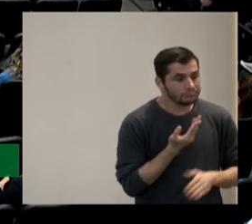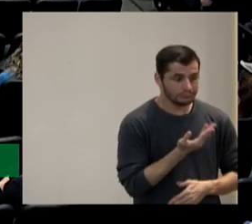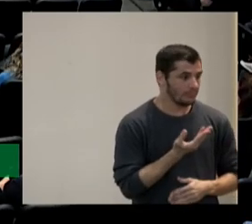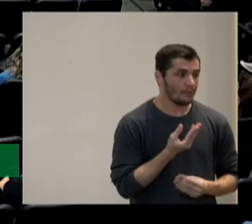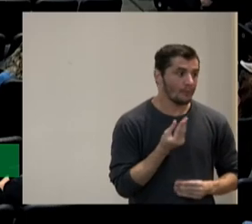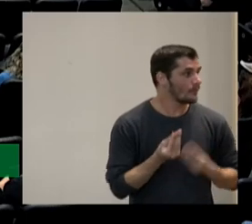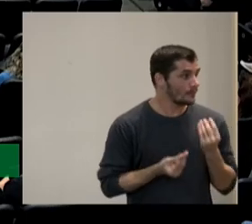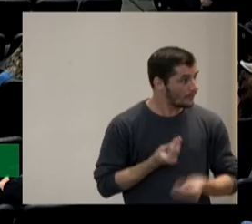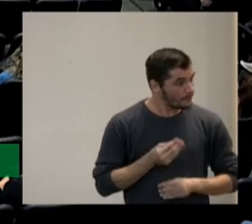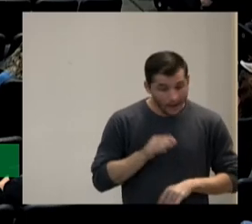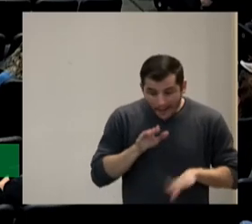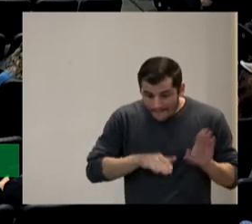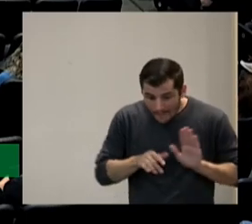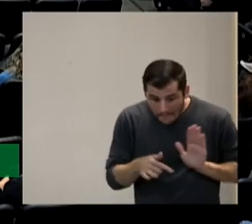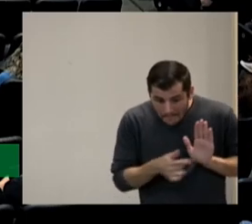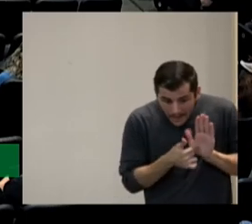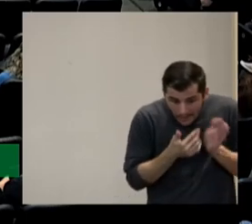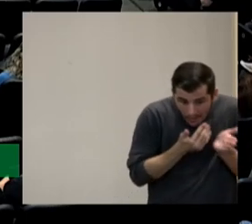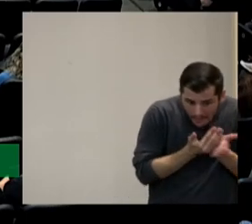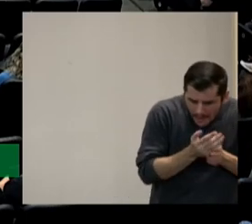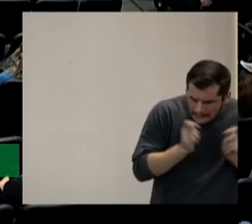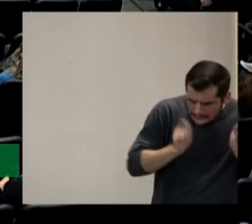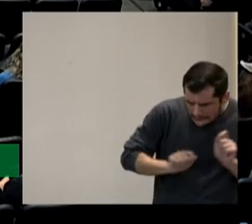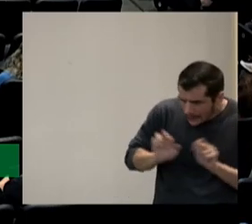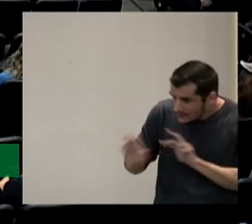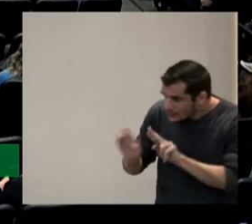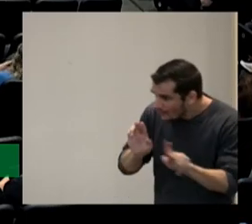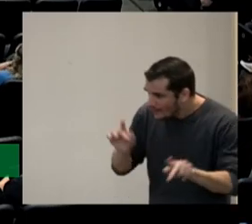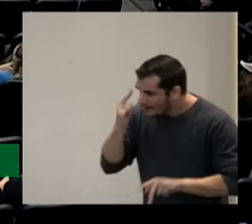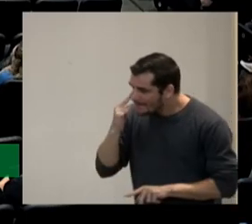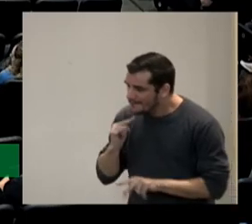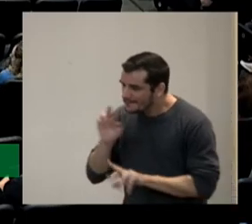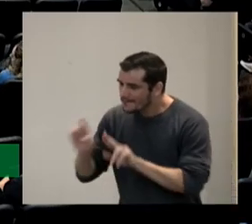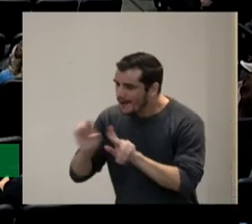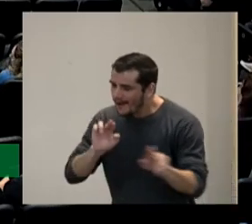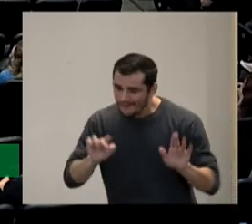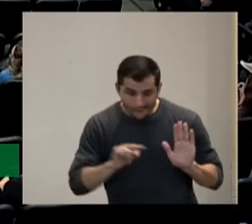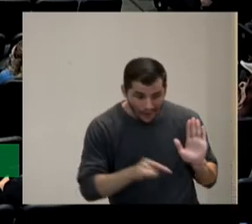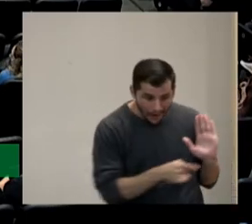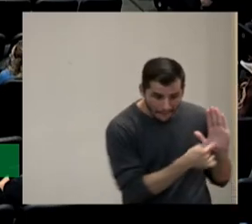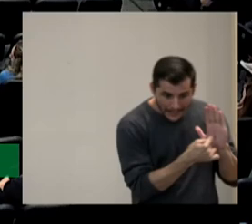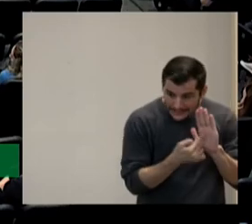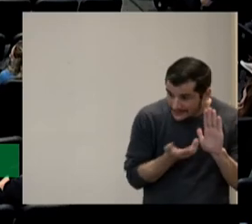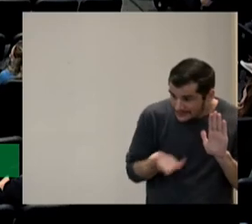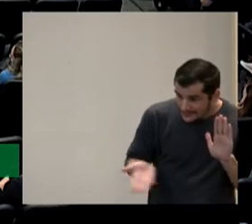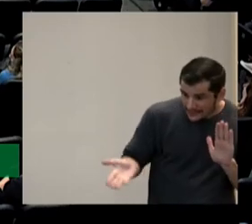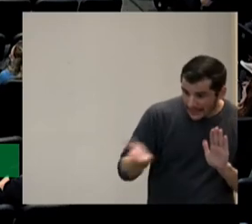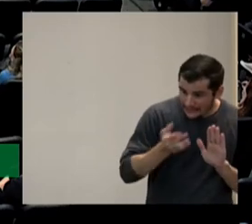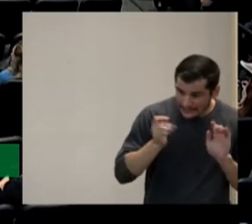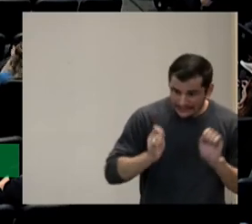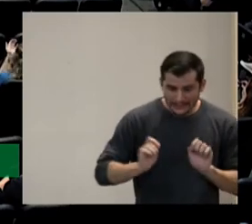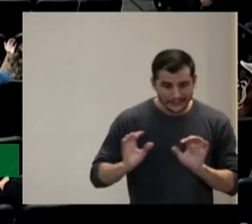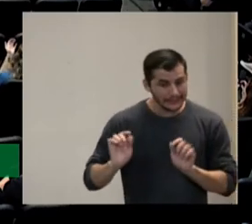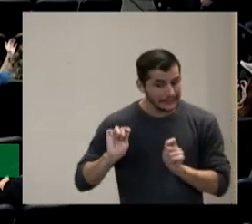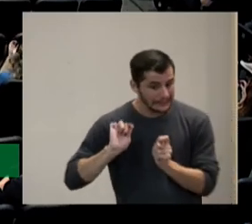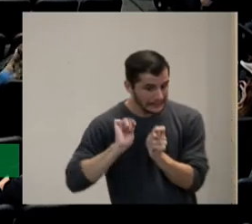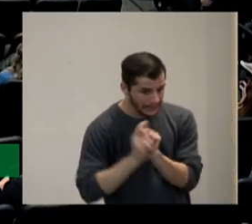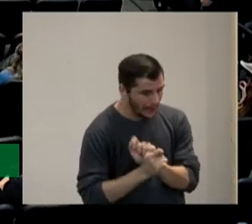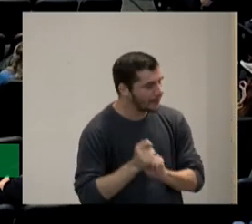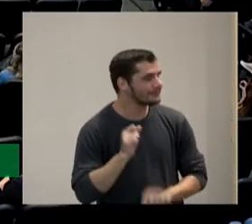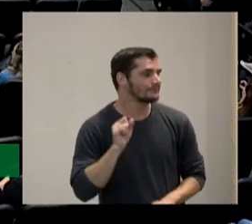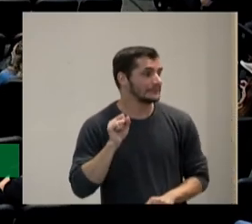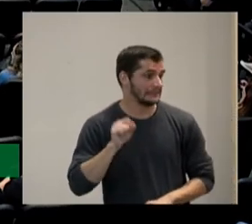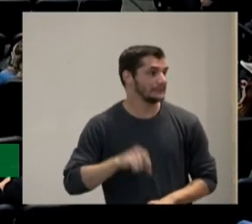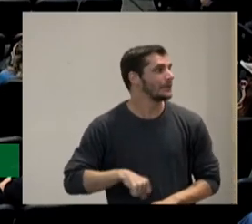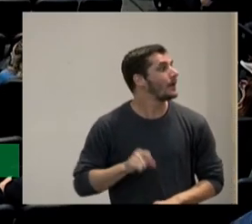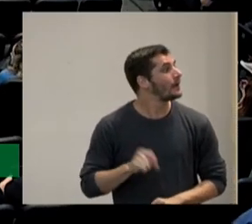apresentação atendemos a todas as diversidades que nós temos dentro da nossa sala de aula provavelmente sim eu tenho que colocar